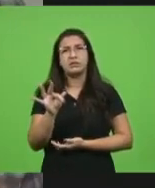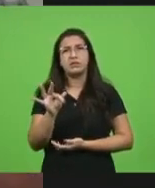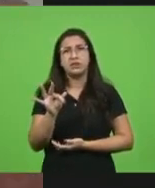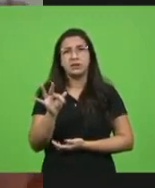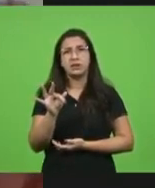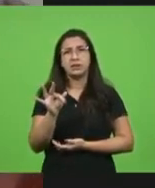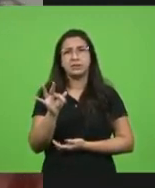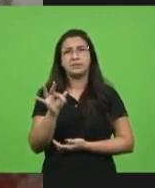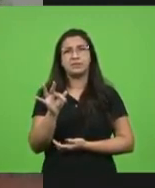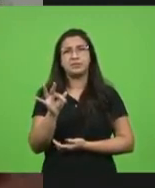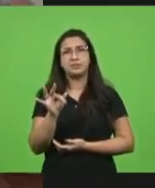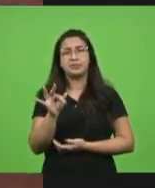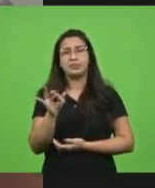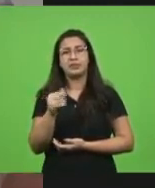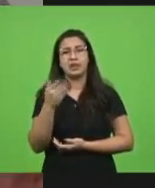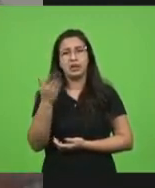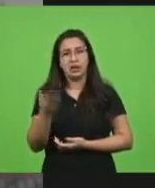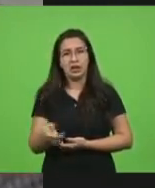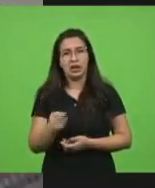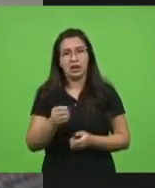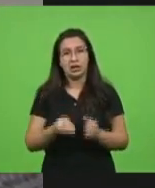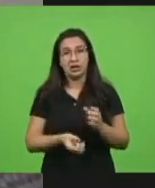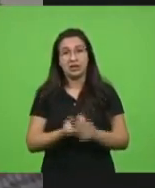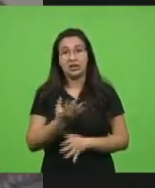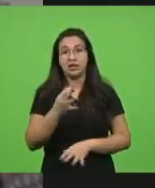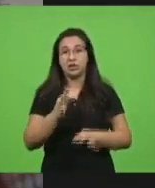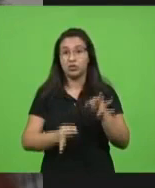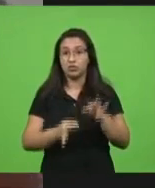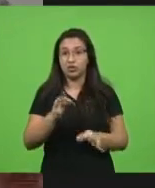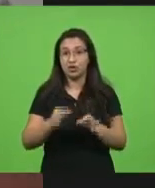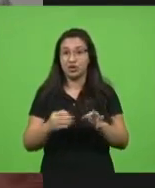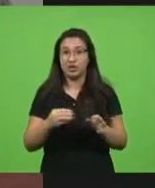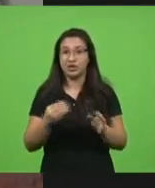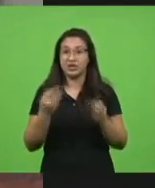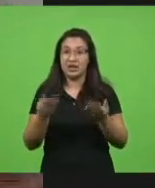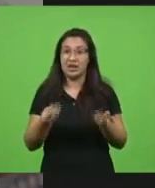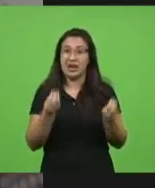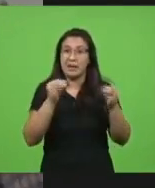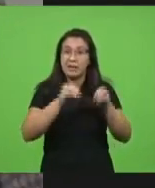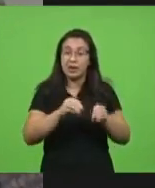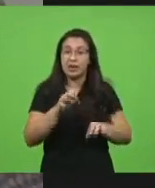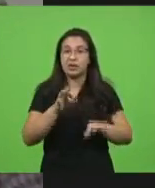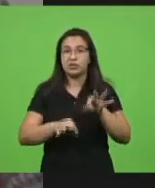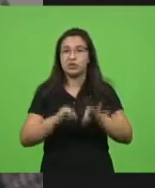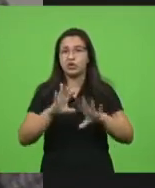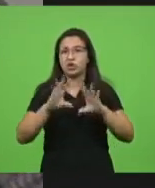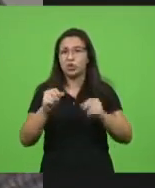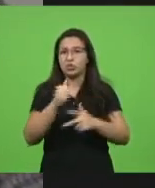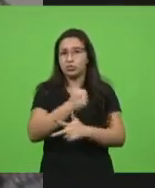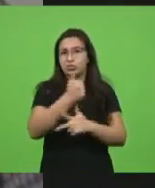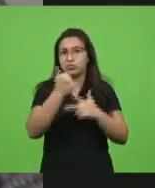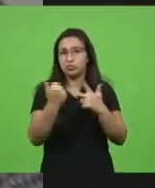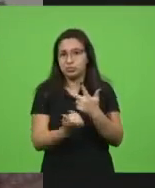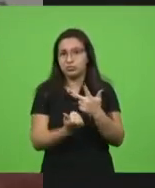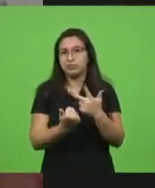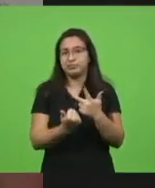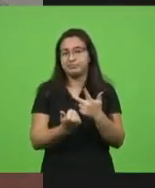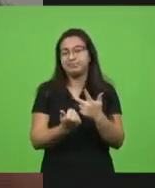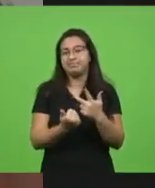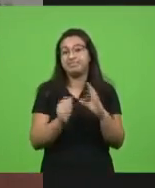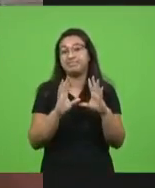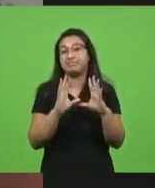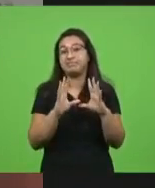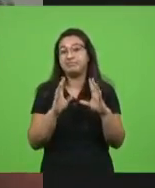em quem faz a justiça, que deve fazer a justiça, enfim, os poderes todos. Esse é o momento da gente